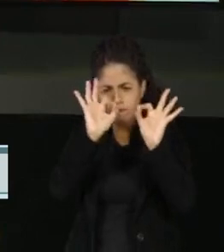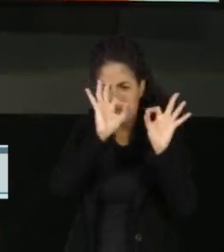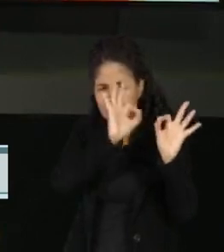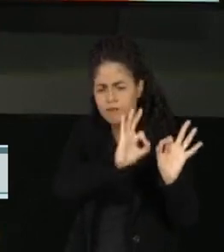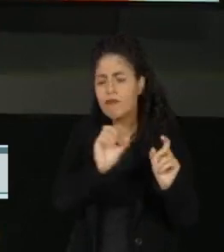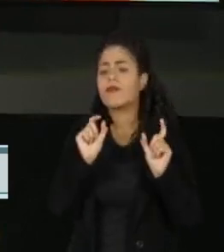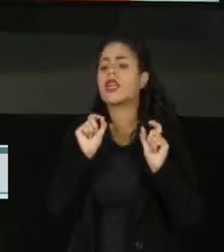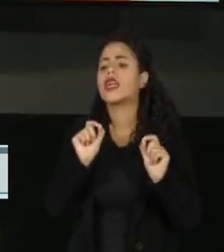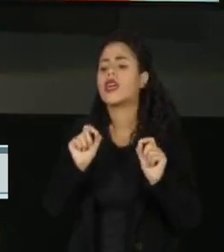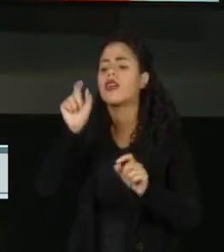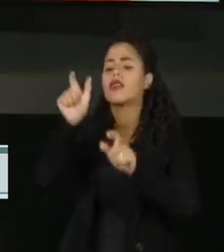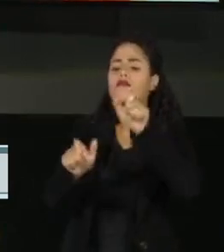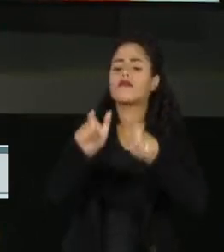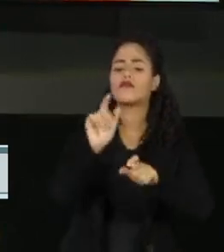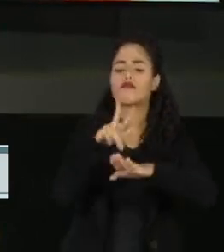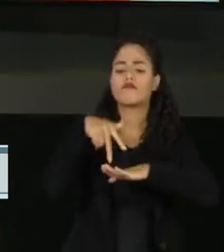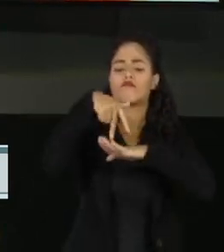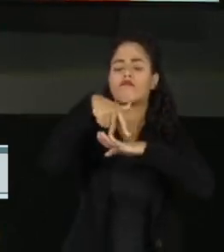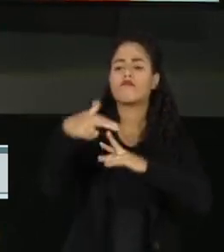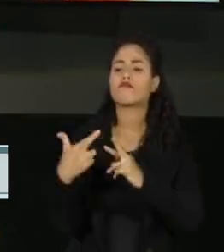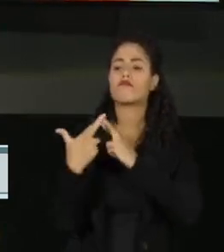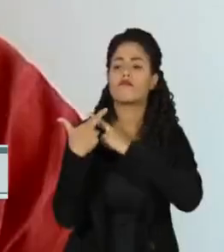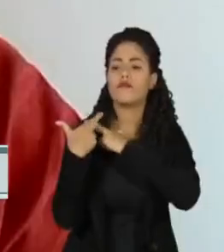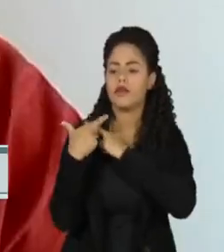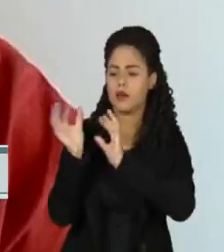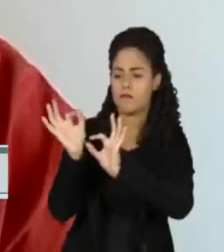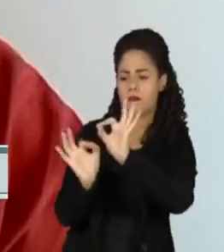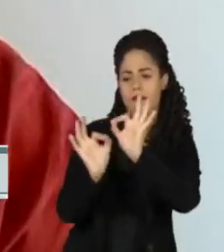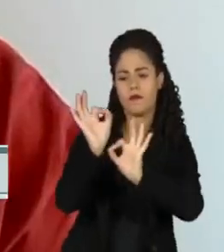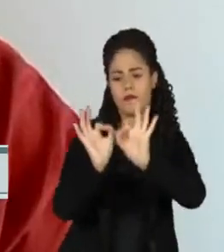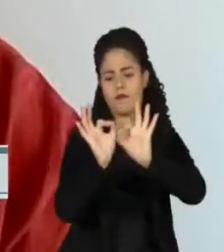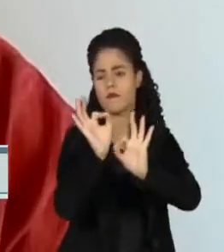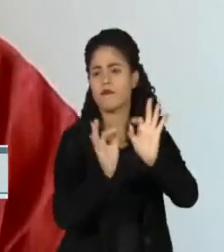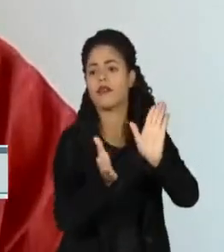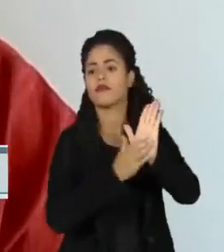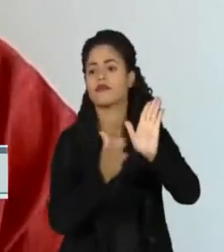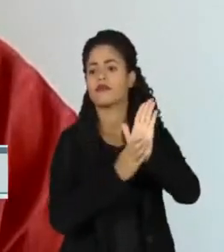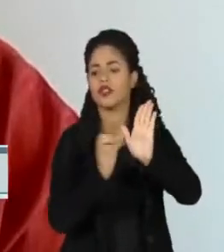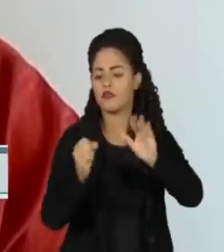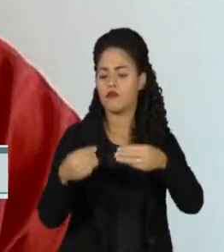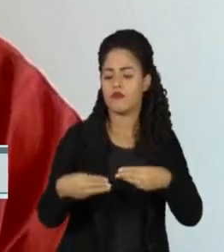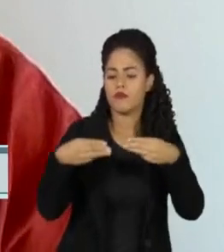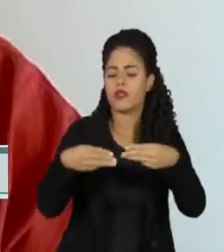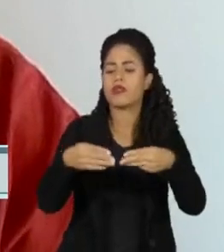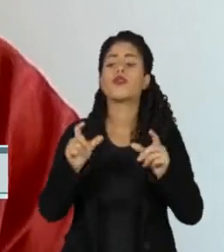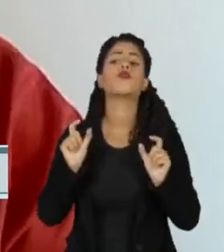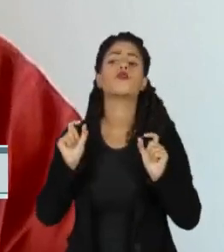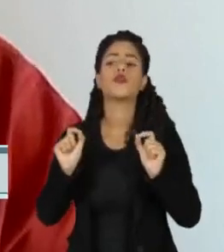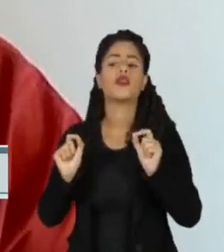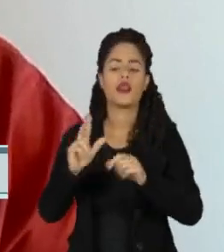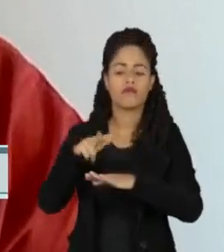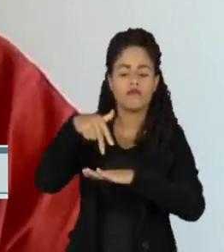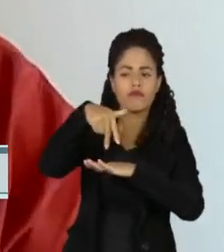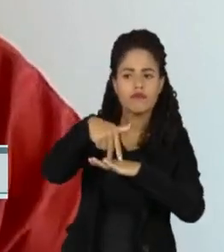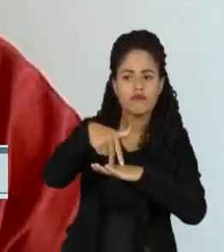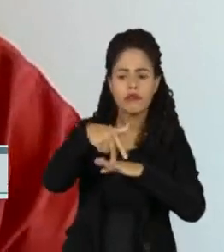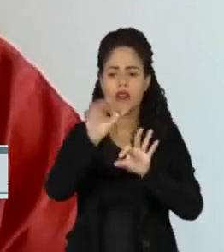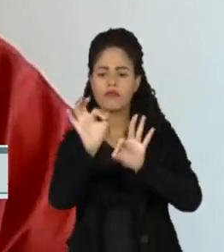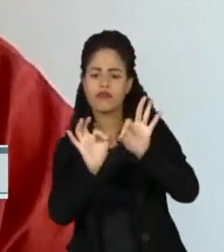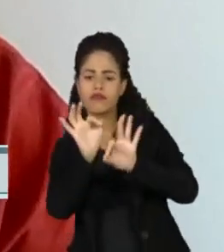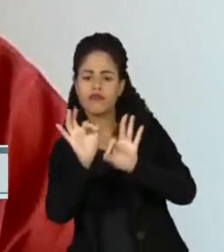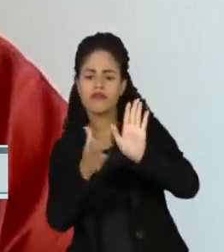são essas pessoas que vão estar à frente desses trabalhos, desses ministérios que estão ali com articulações